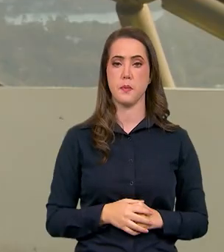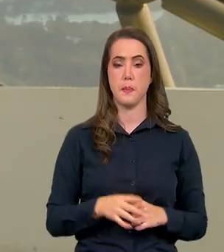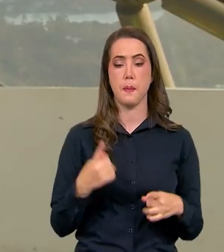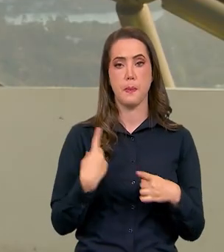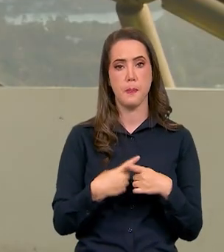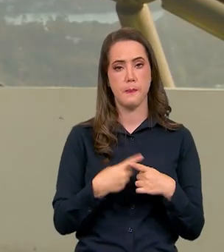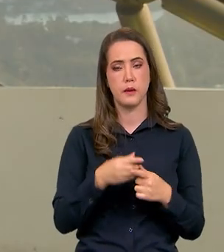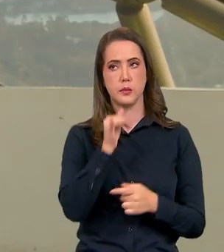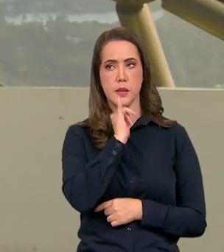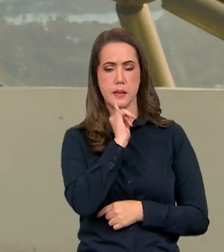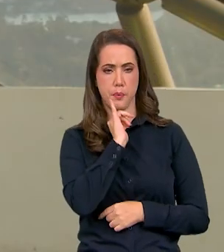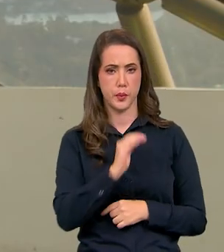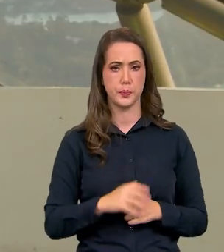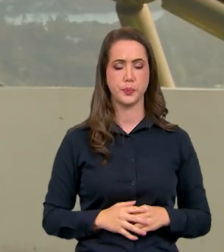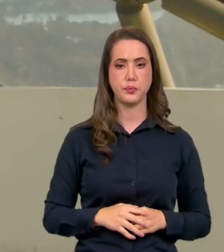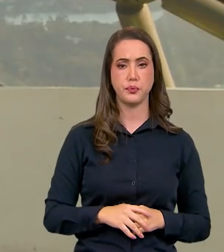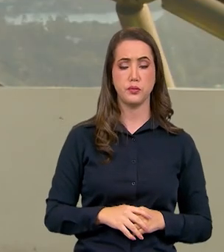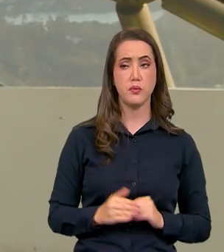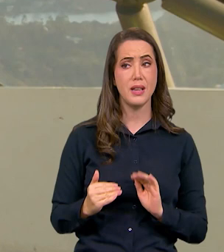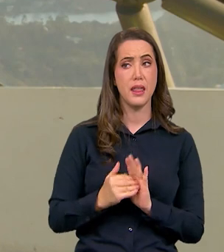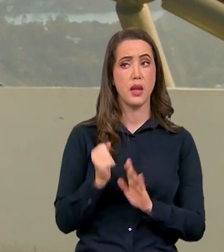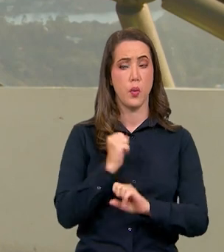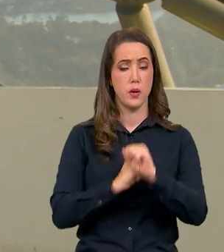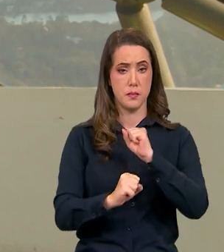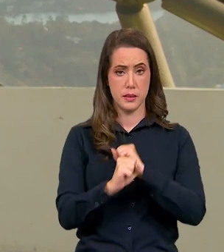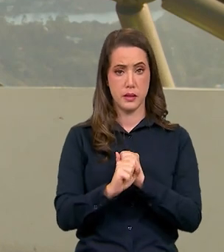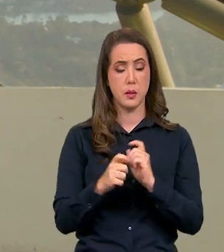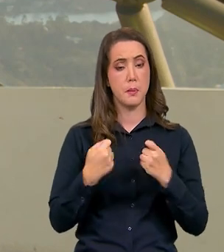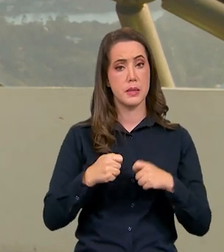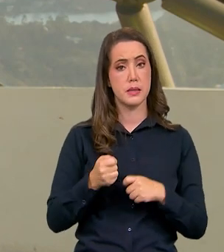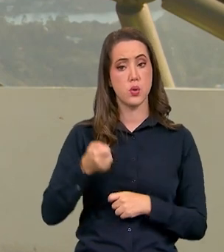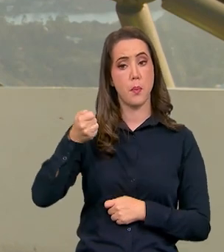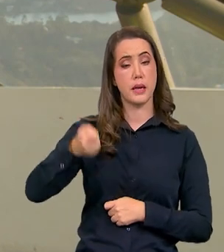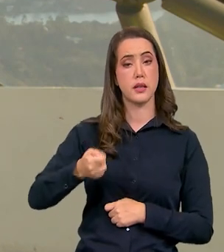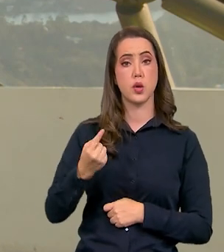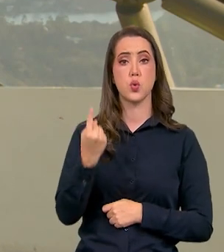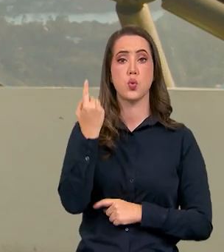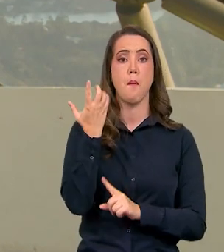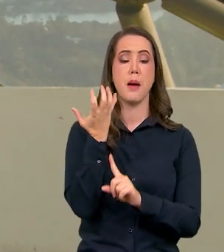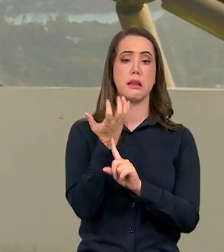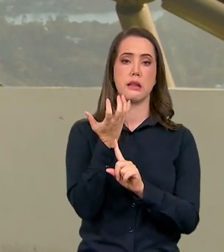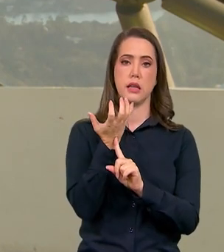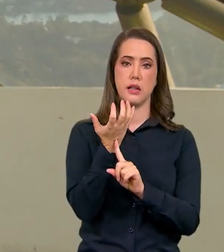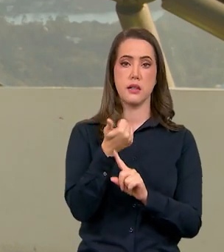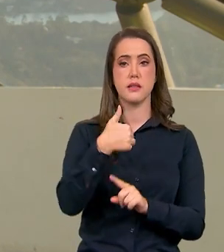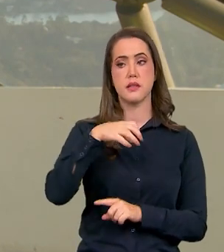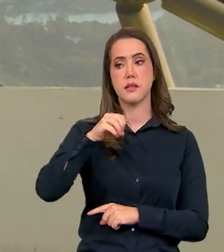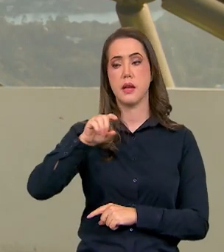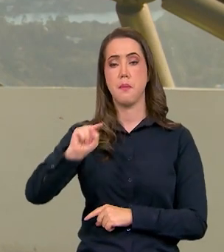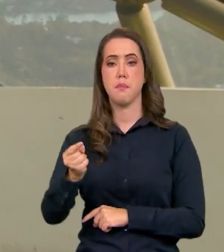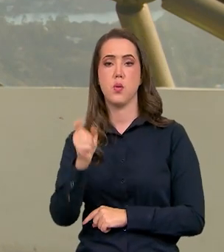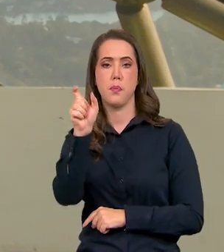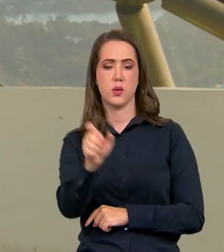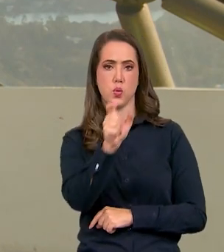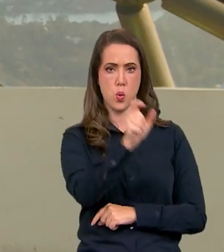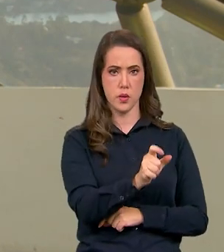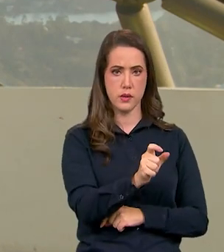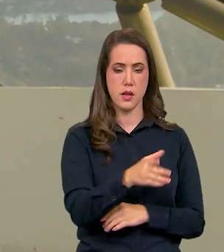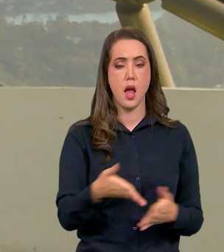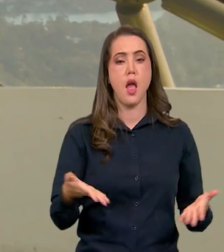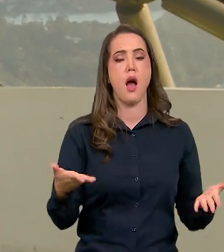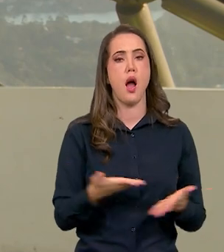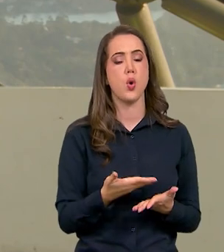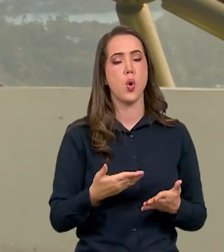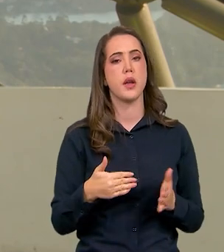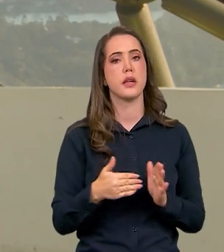Porque, por exemplo, até o ano passado eles tinham obrigação de instalar uma antena a cada 100 mil habitantes. Então,